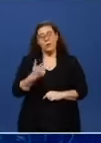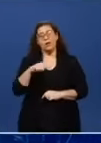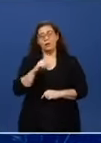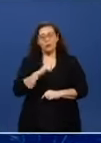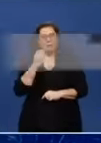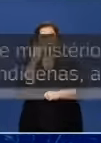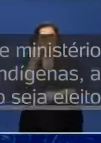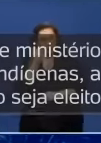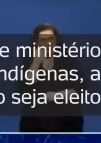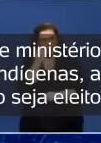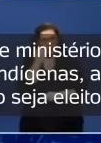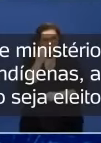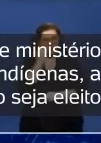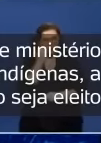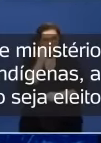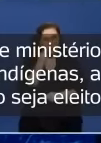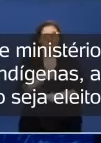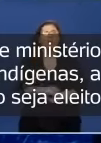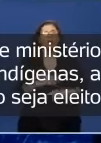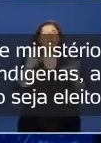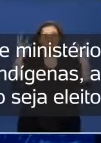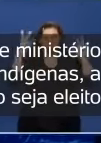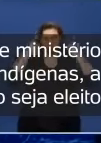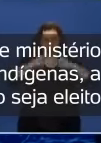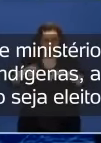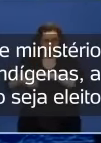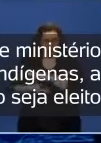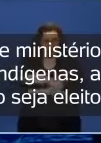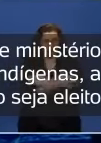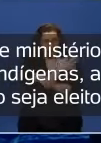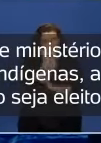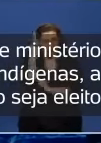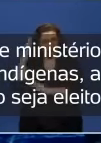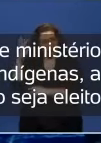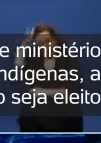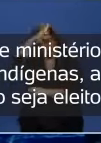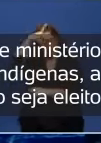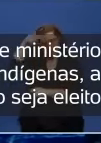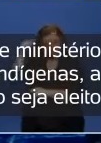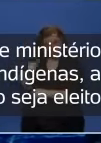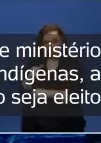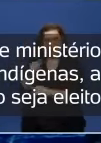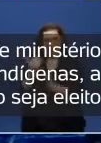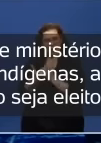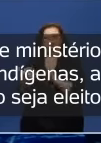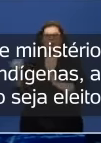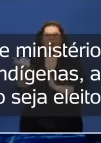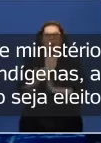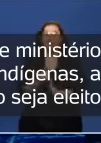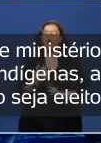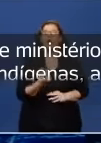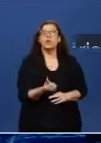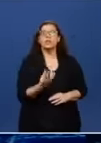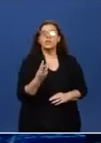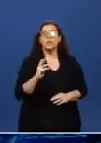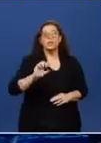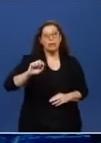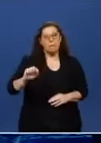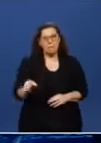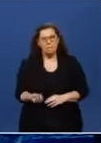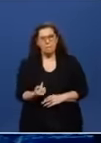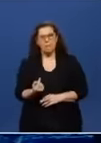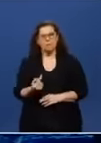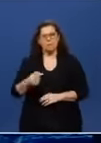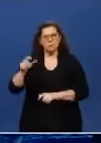tentar fazer da biodiversidade da Amazônia uma forma de enriquecimento daquele povo da Amazônia, de quase 30 milhões de pessoas que moram lá.